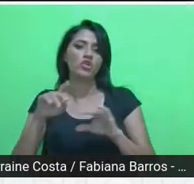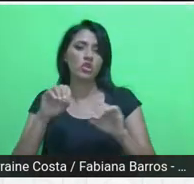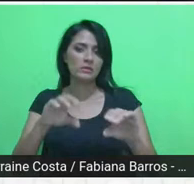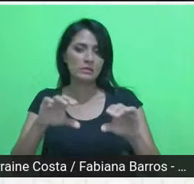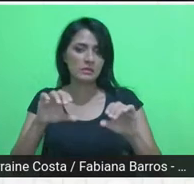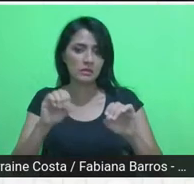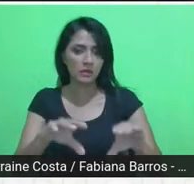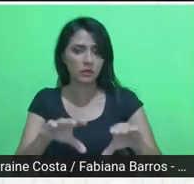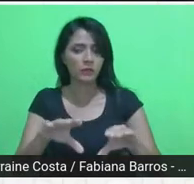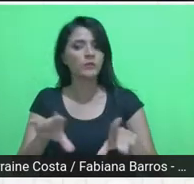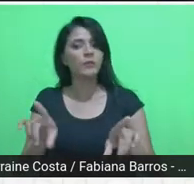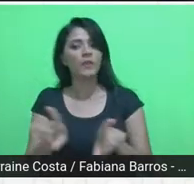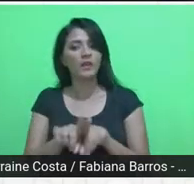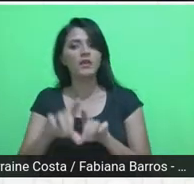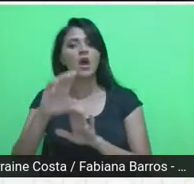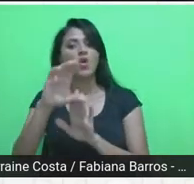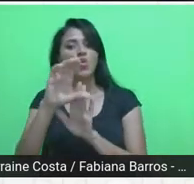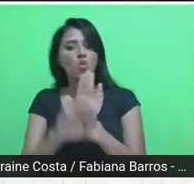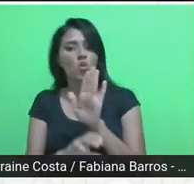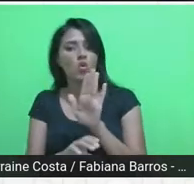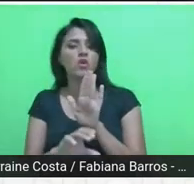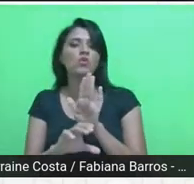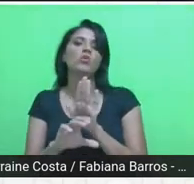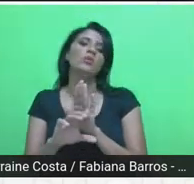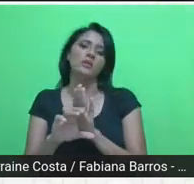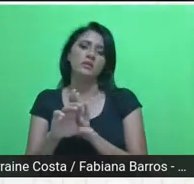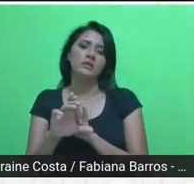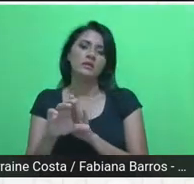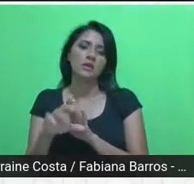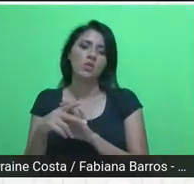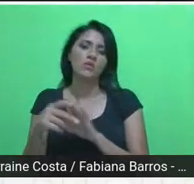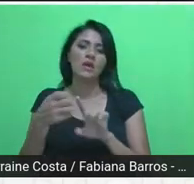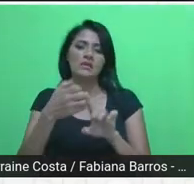a curricularização da extensão.